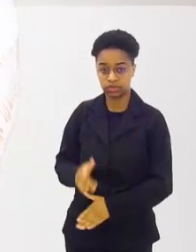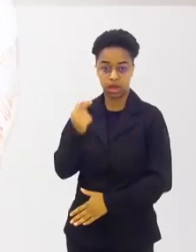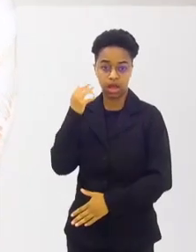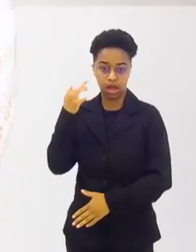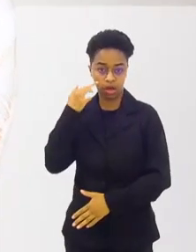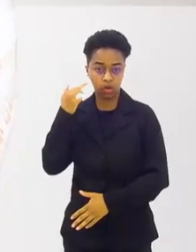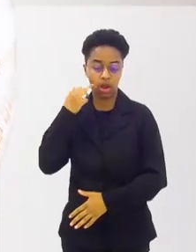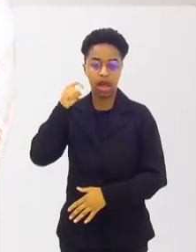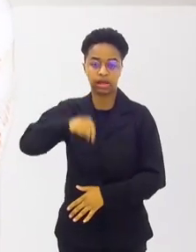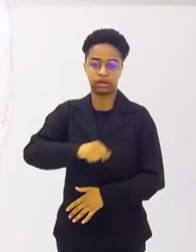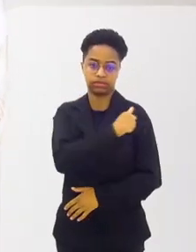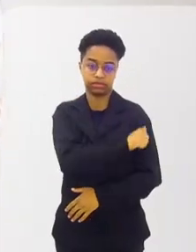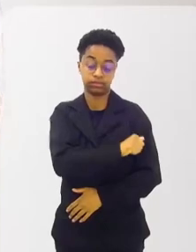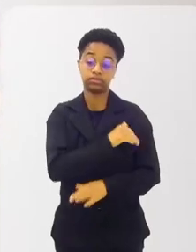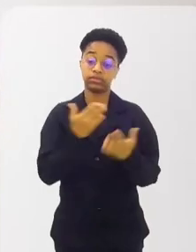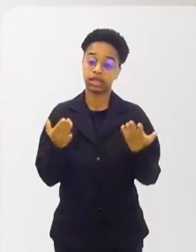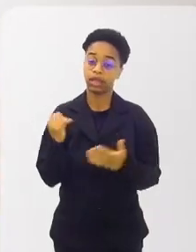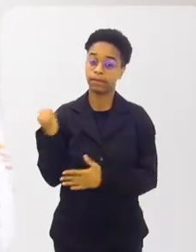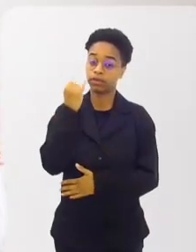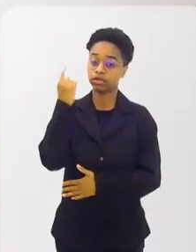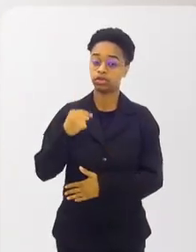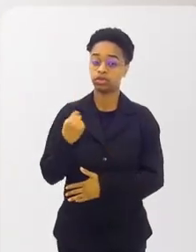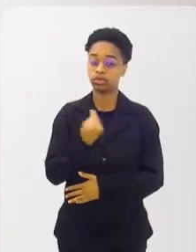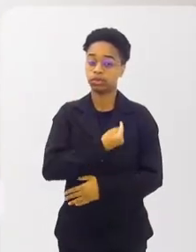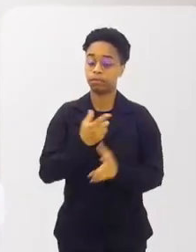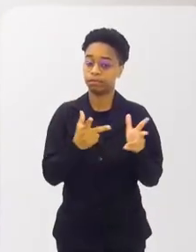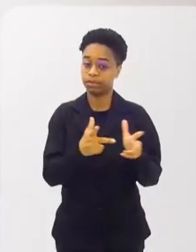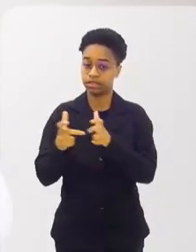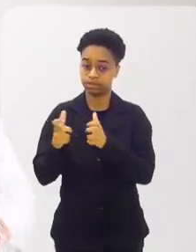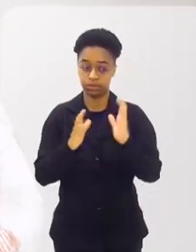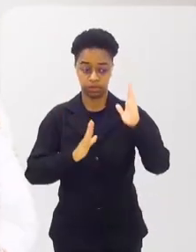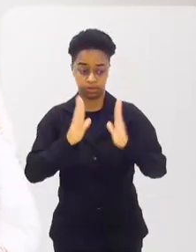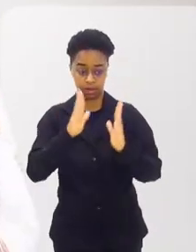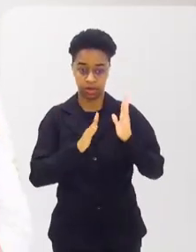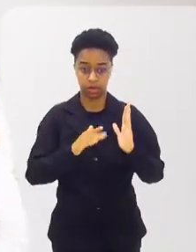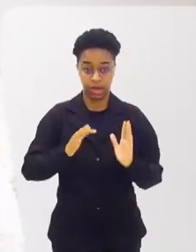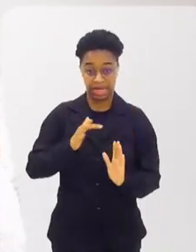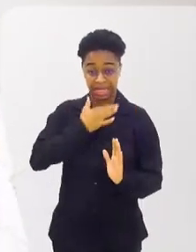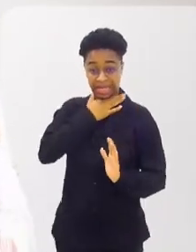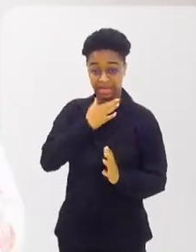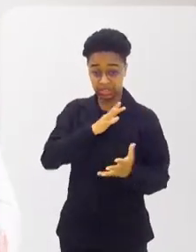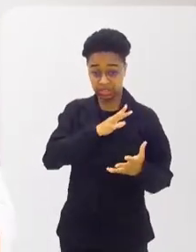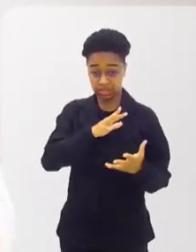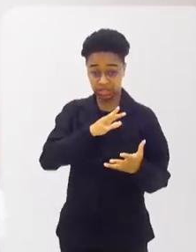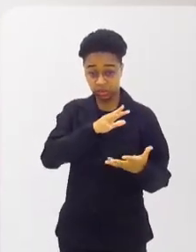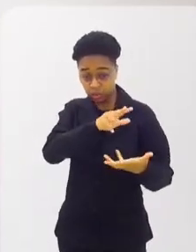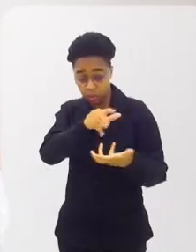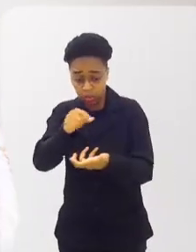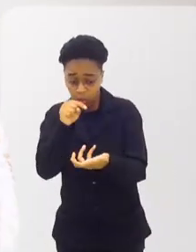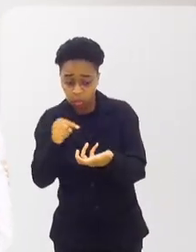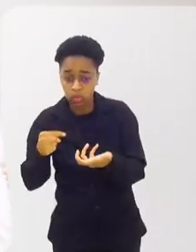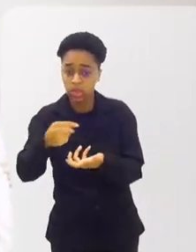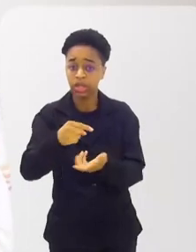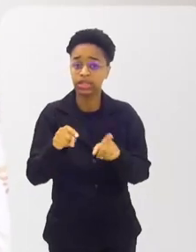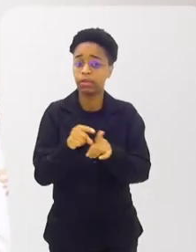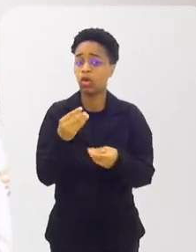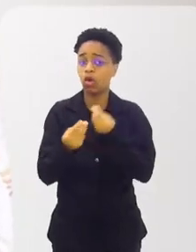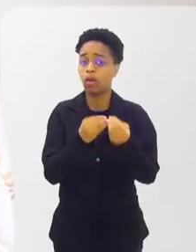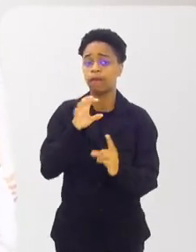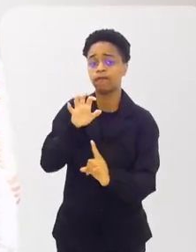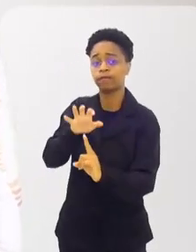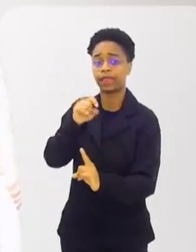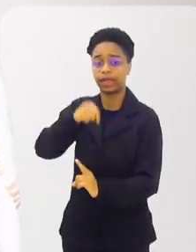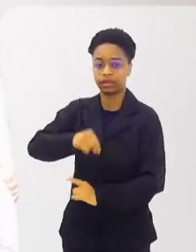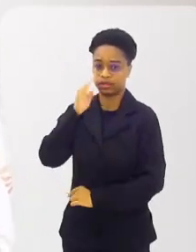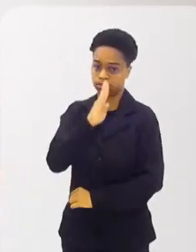Janeiro. Então, é importante que a gente possa olhar essas crises humanitárias no mundo e como elas refletem